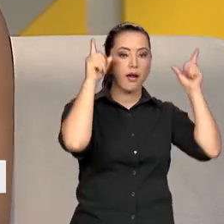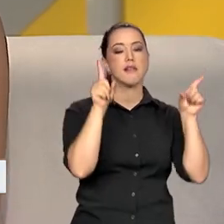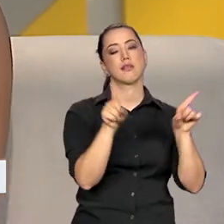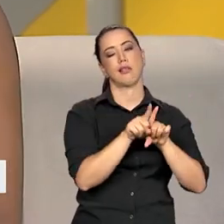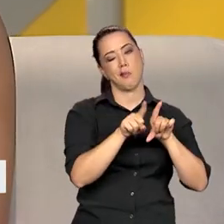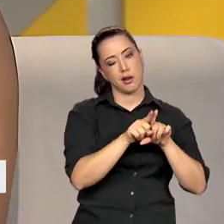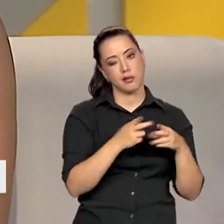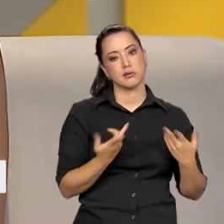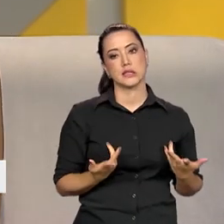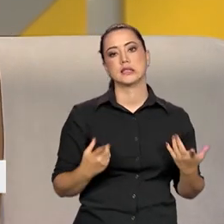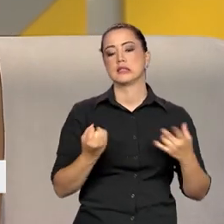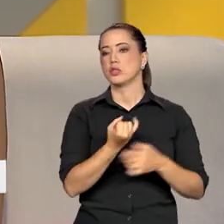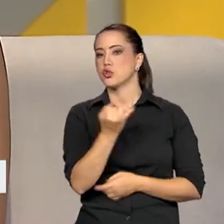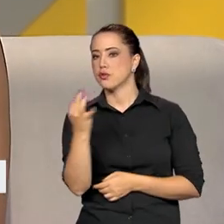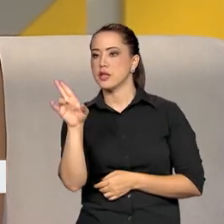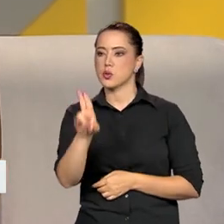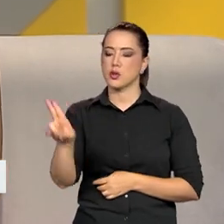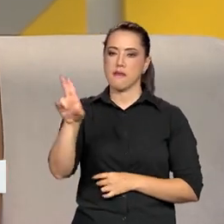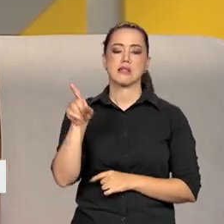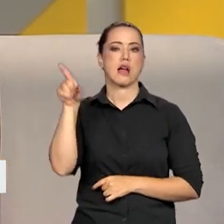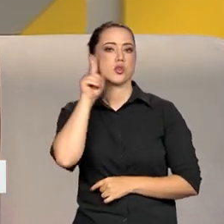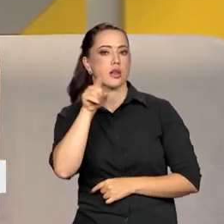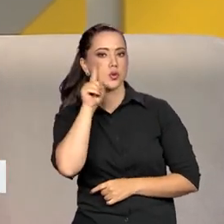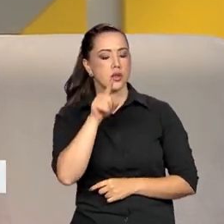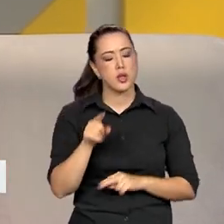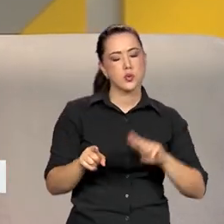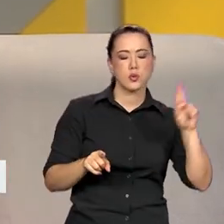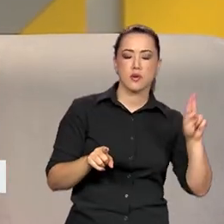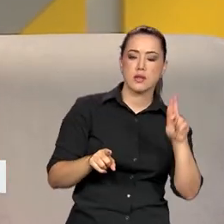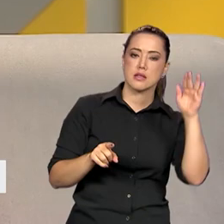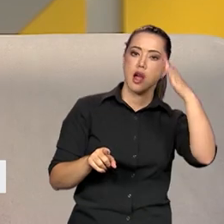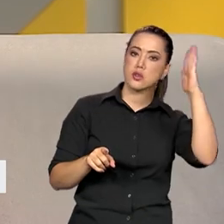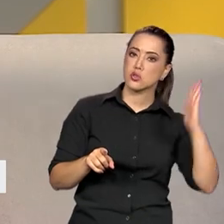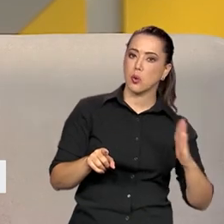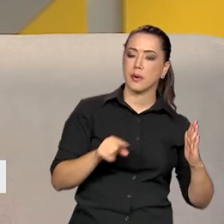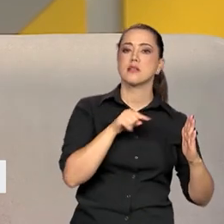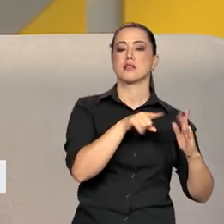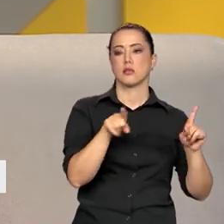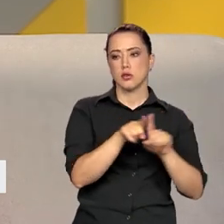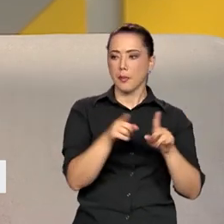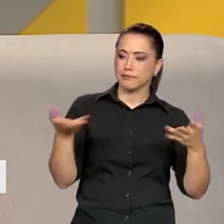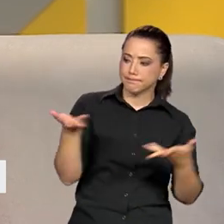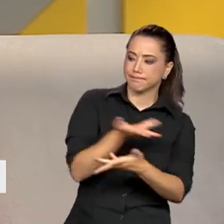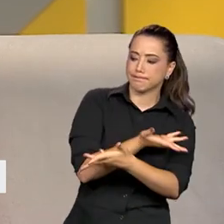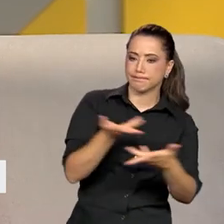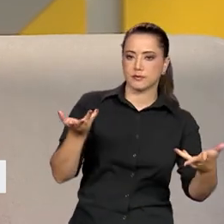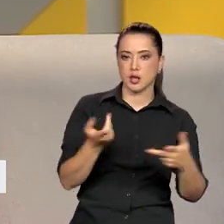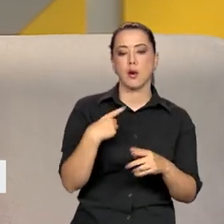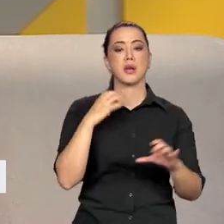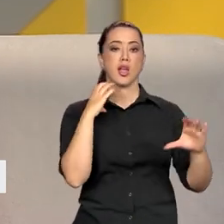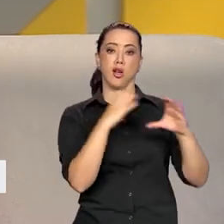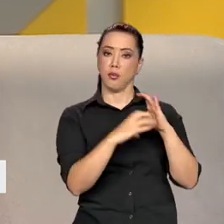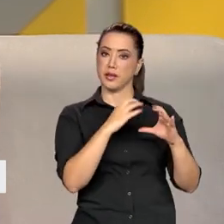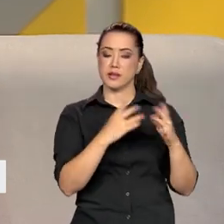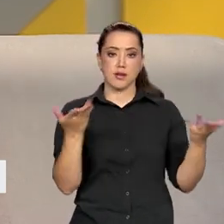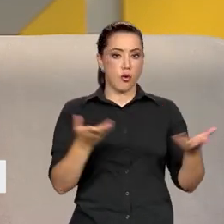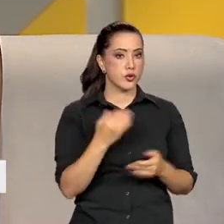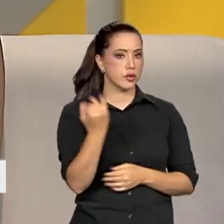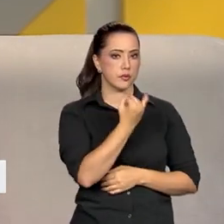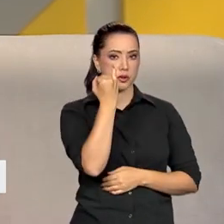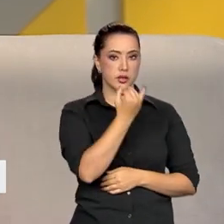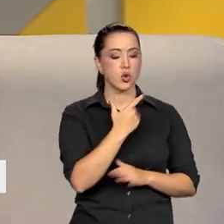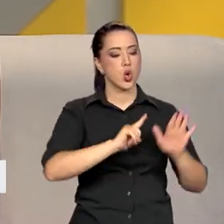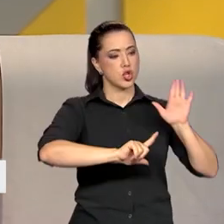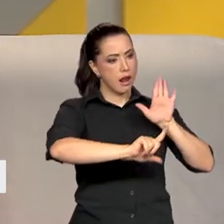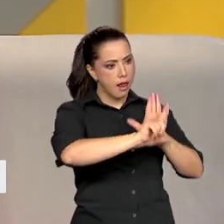americanas, têm cooperado para a gente poder combater, mas também falar, porque comunicação hoje é tudo, né? Então, gente tem exemplificado, tipificado o